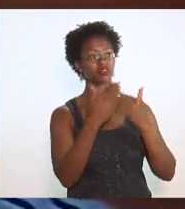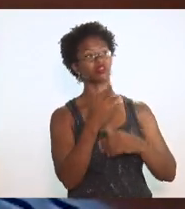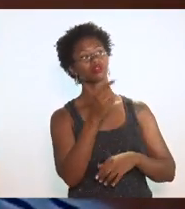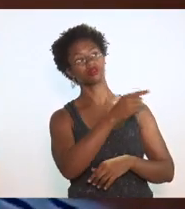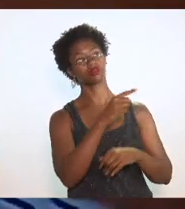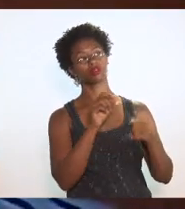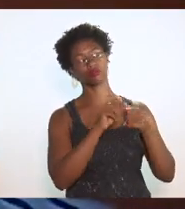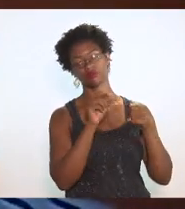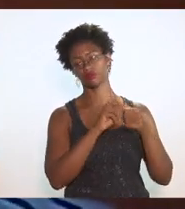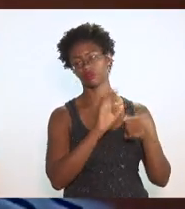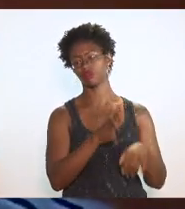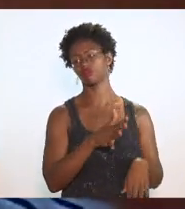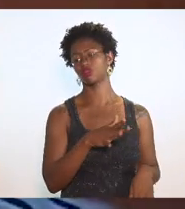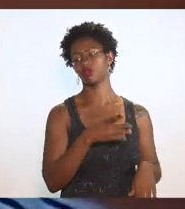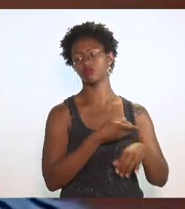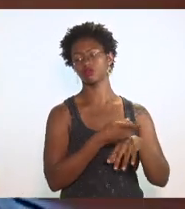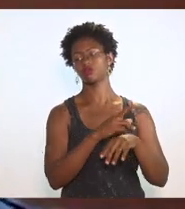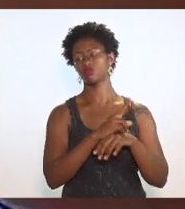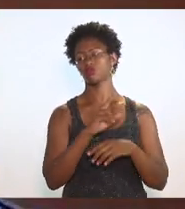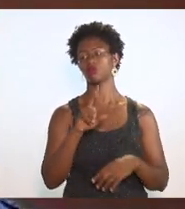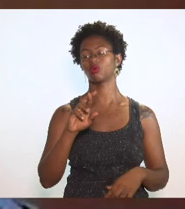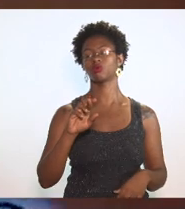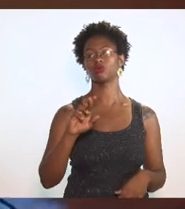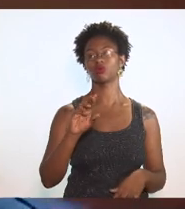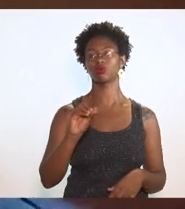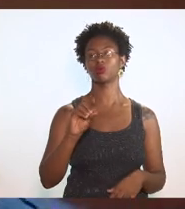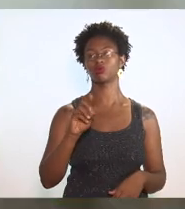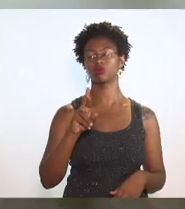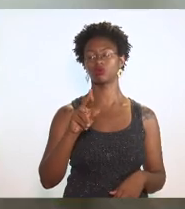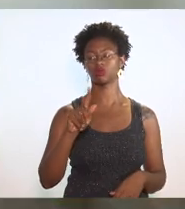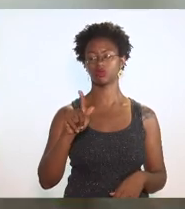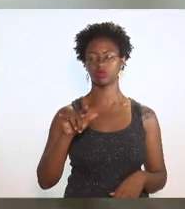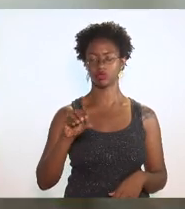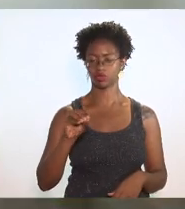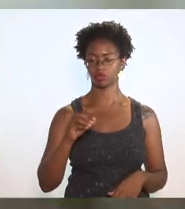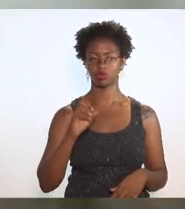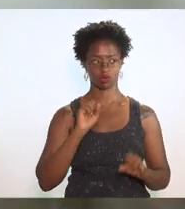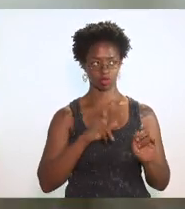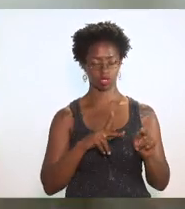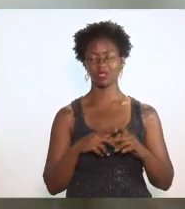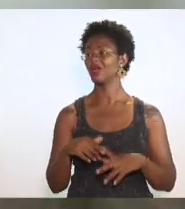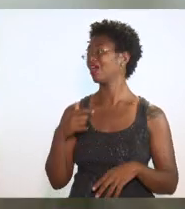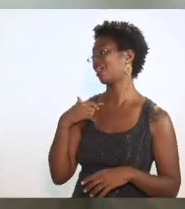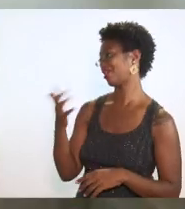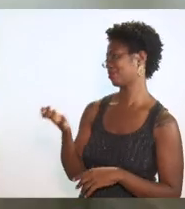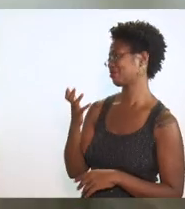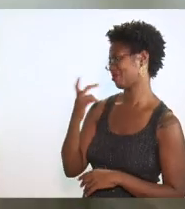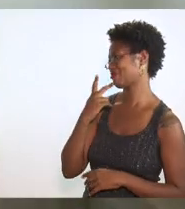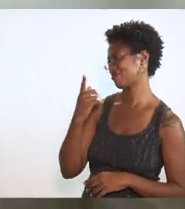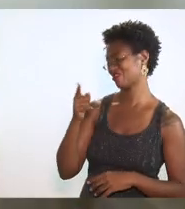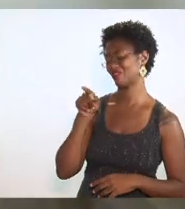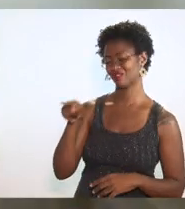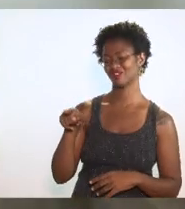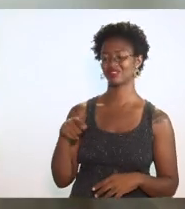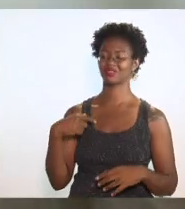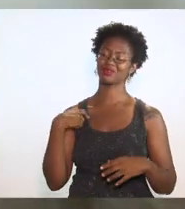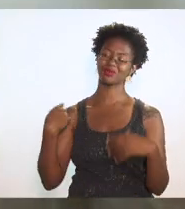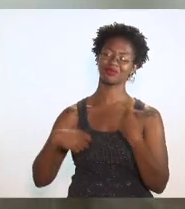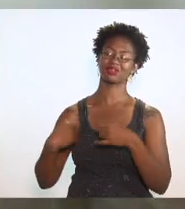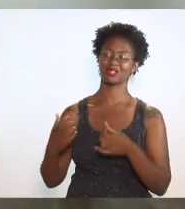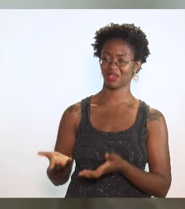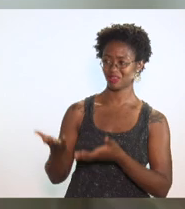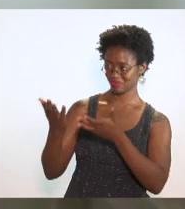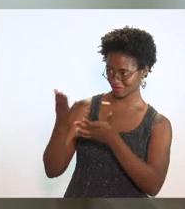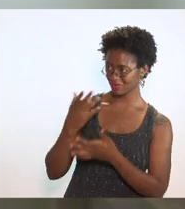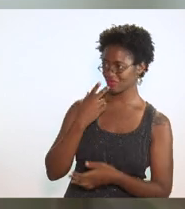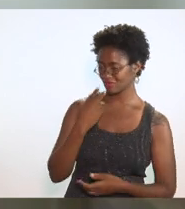feita pelo doutor Rodrigo Barreto, por favor. Eu ia falar, mas eu tive que dar pela ordem do deputado